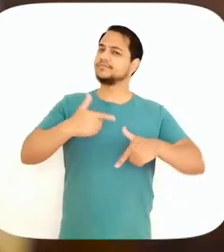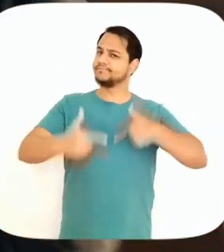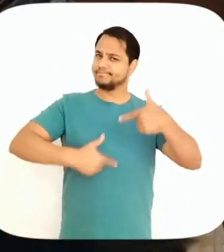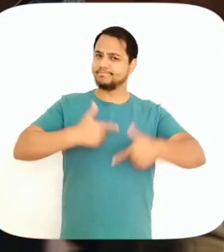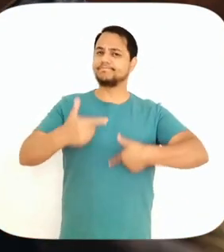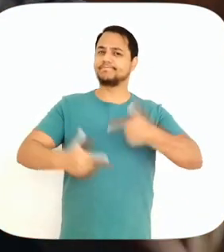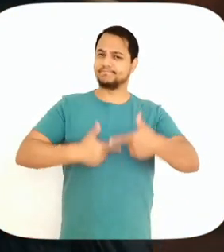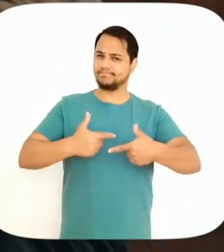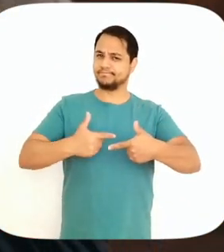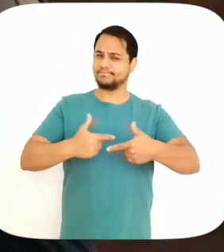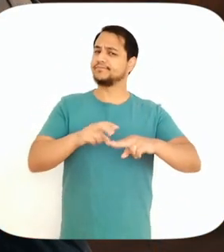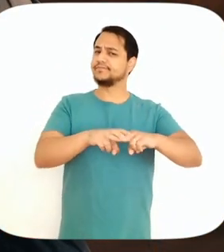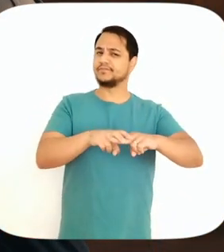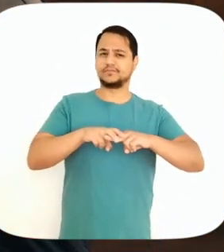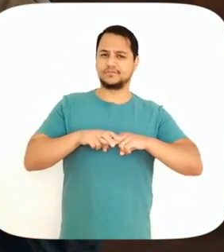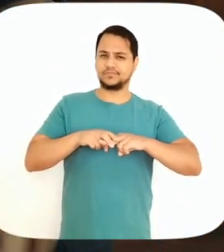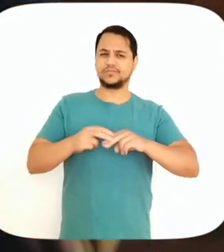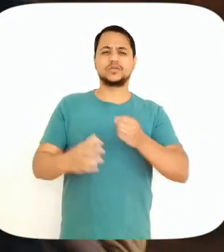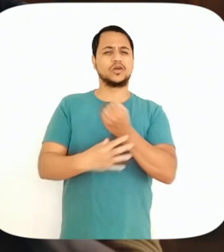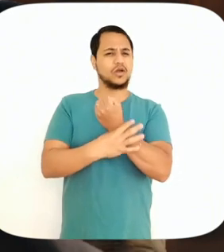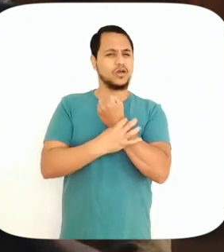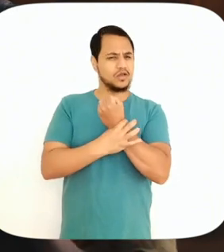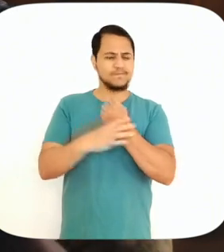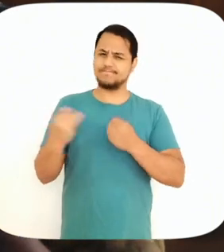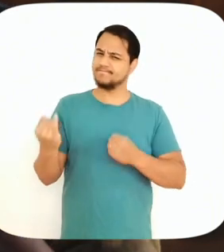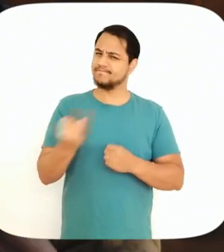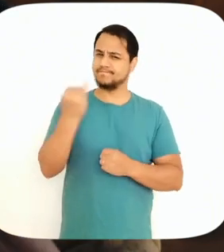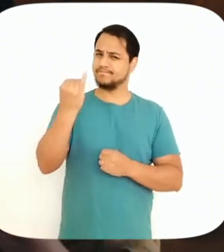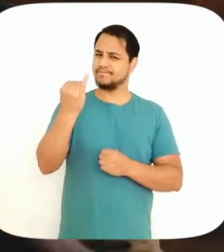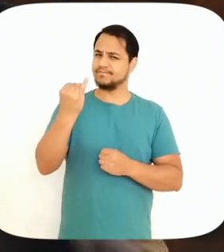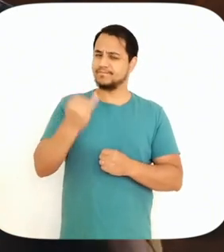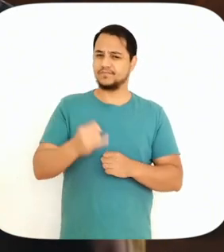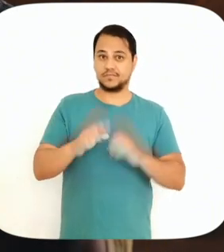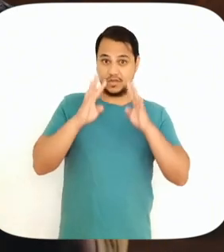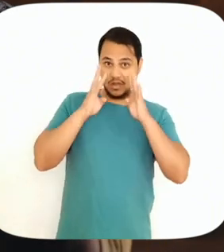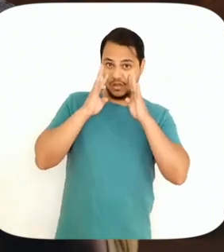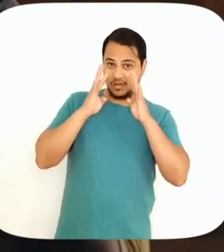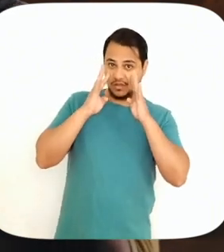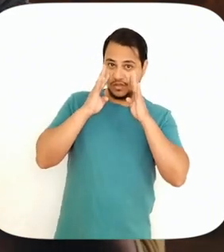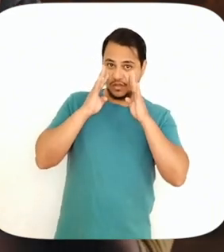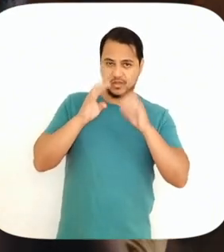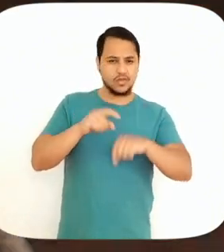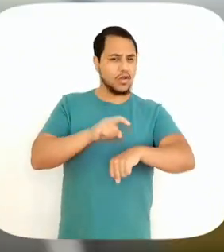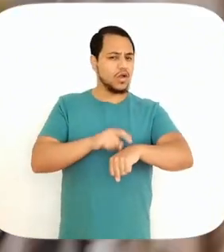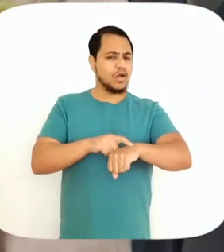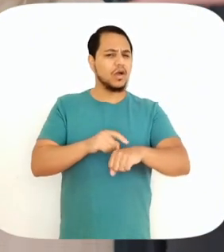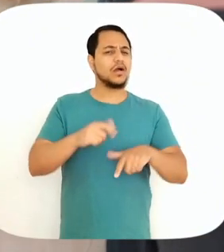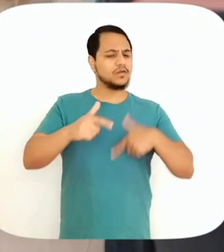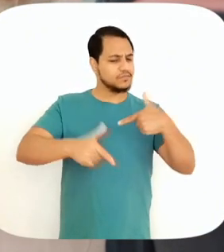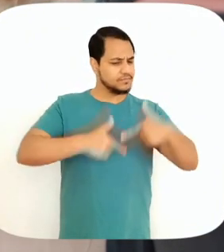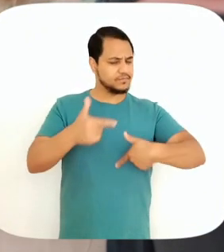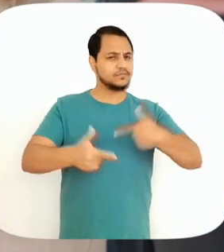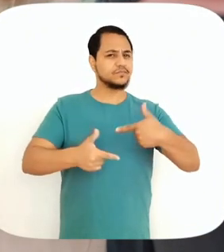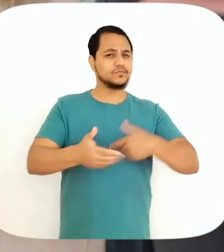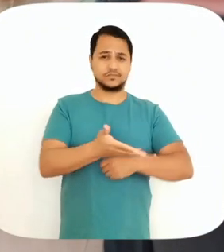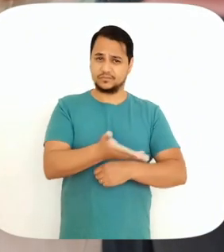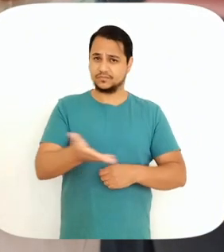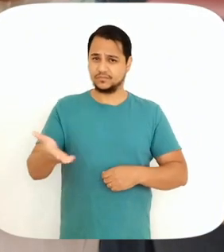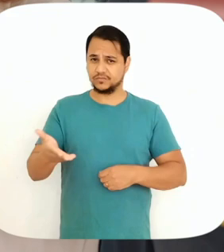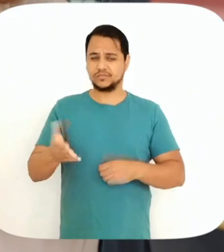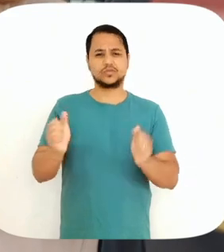dias trabalhando, por isso a segurança é fundamental. Preste atenção na hora de suas atividades.